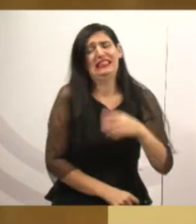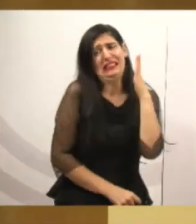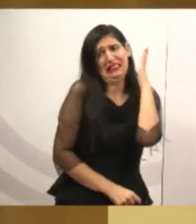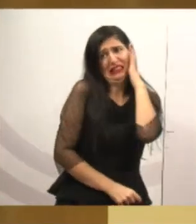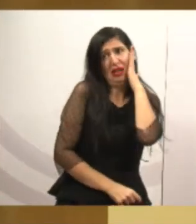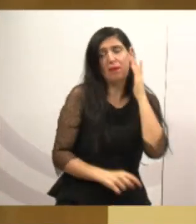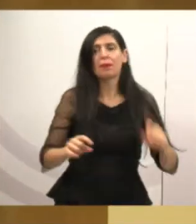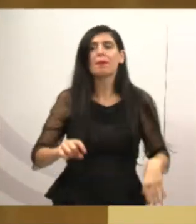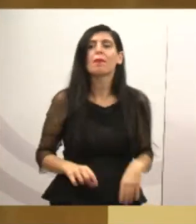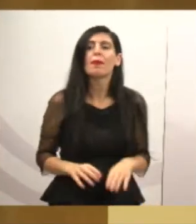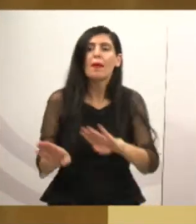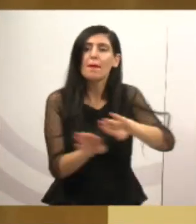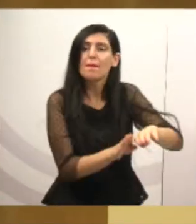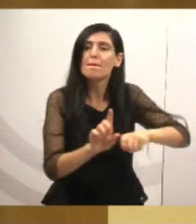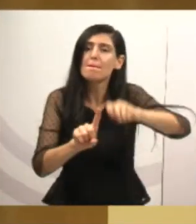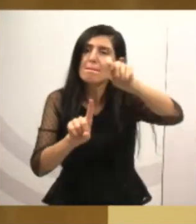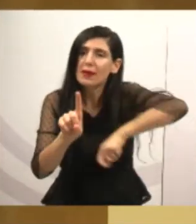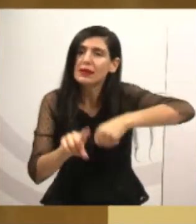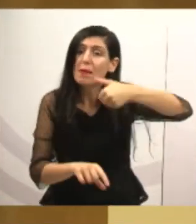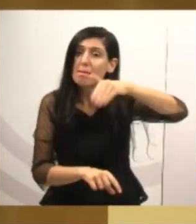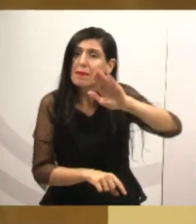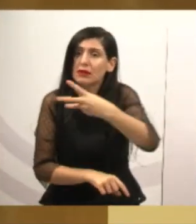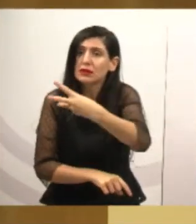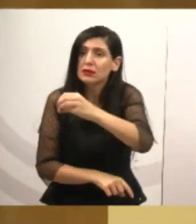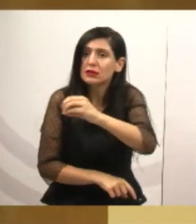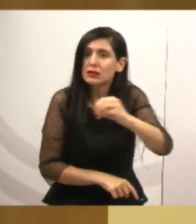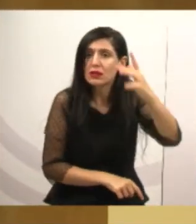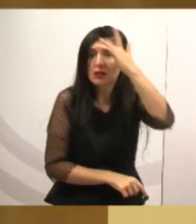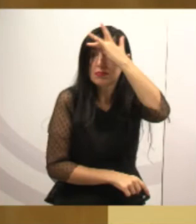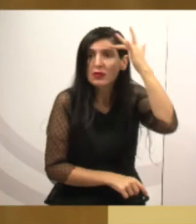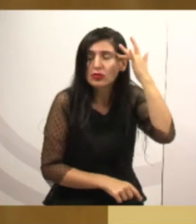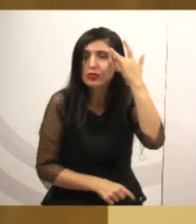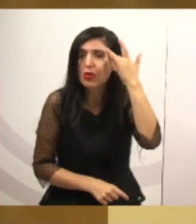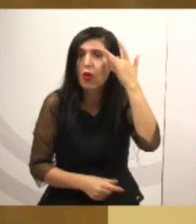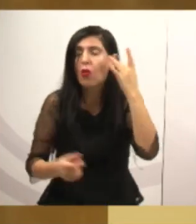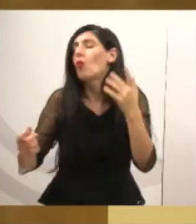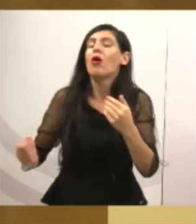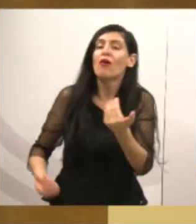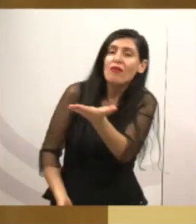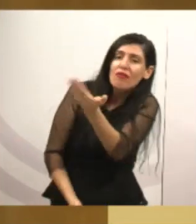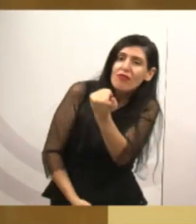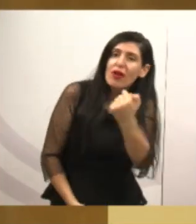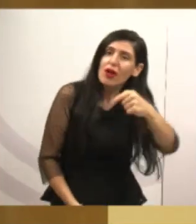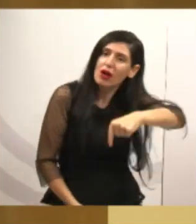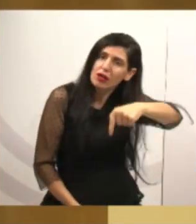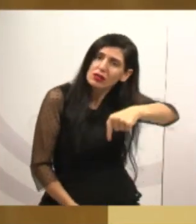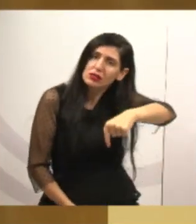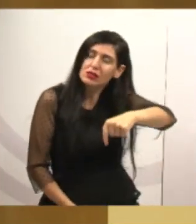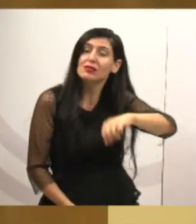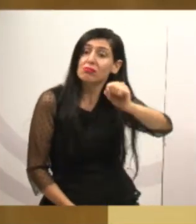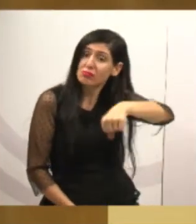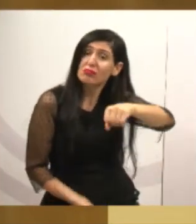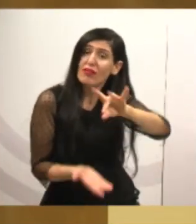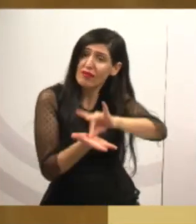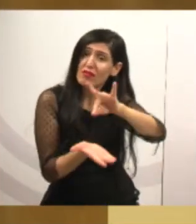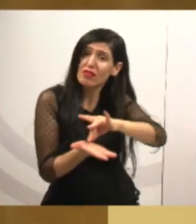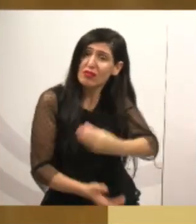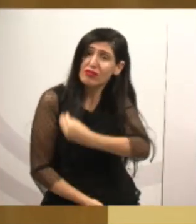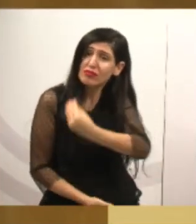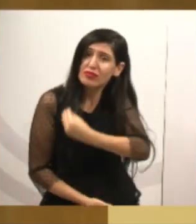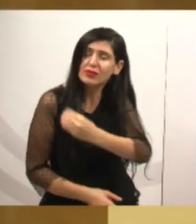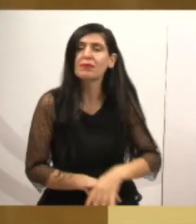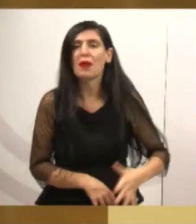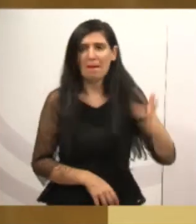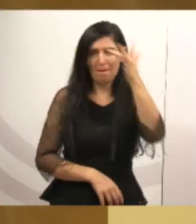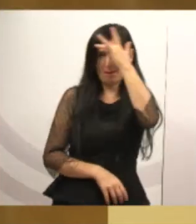Esse mês a gente atendeu mais de 300 pessoas no nosso gabinete. E tem pessoas que falam que o vereador não faz nada. Você